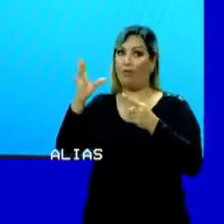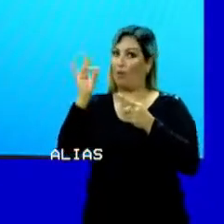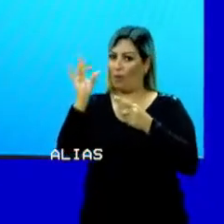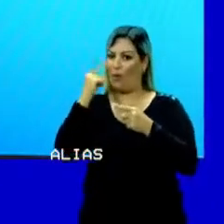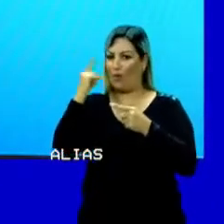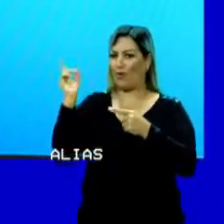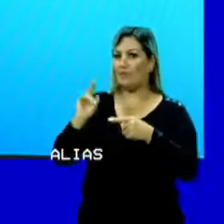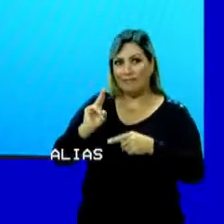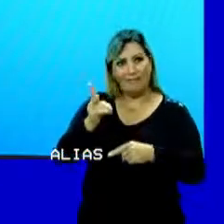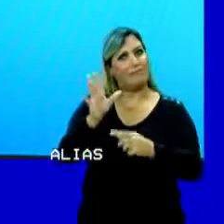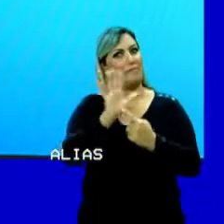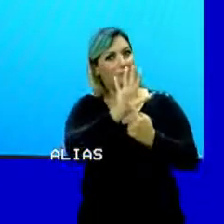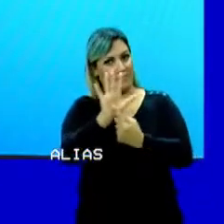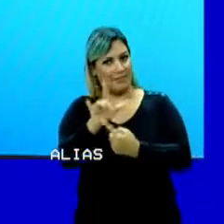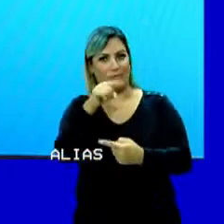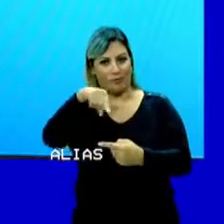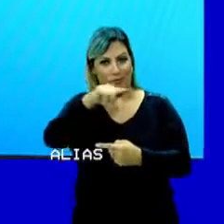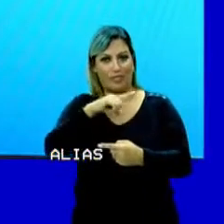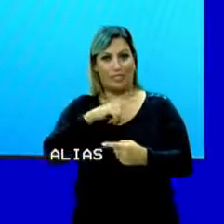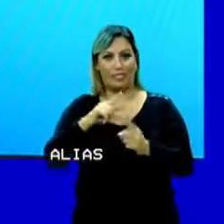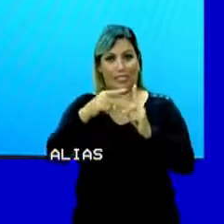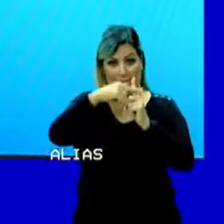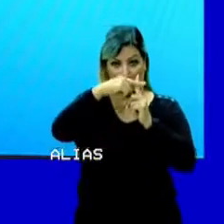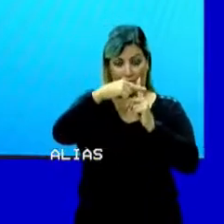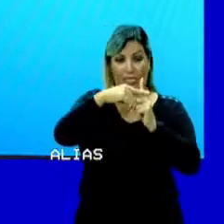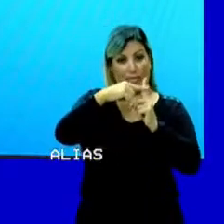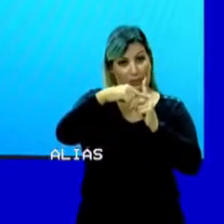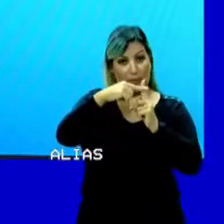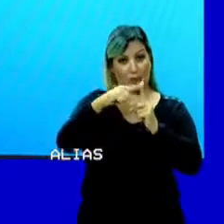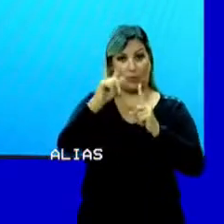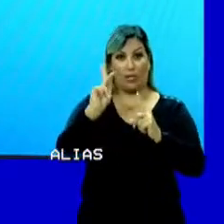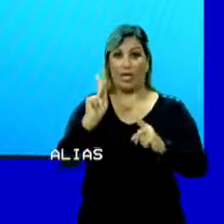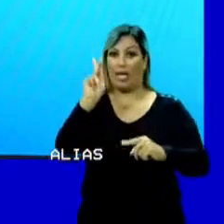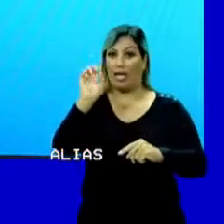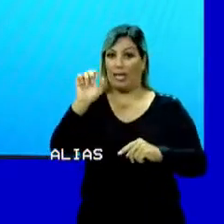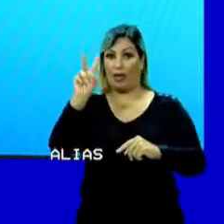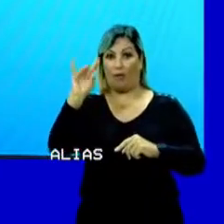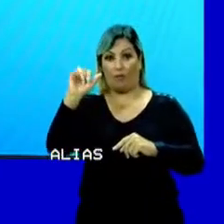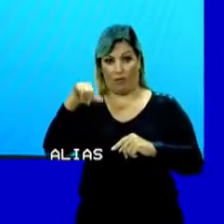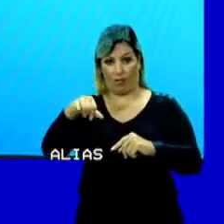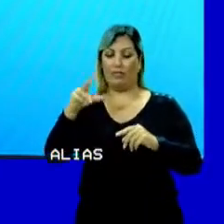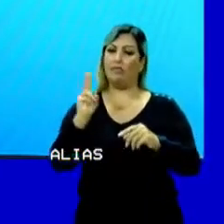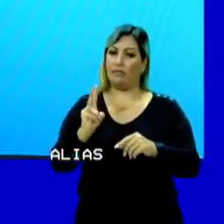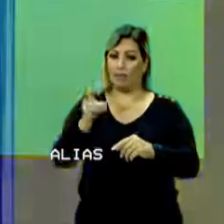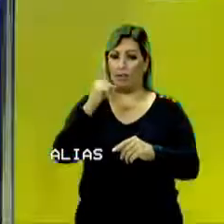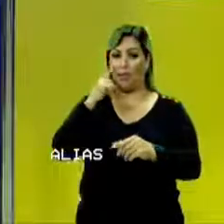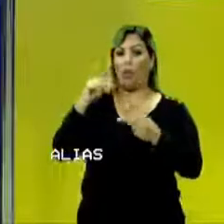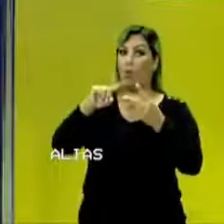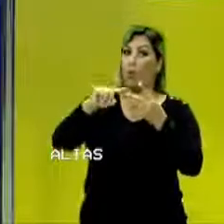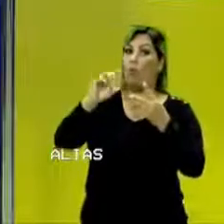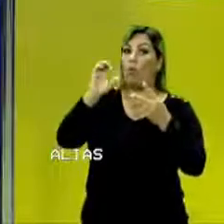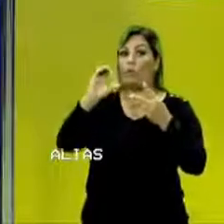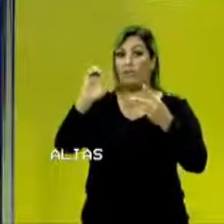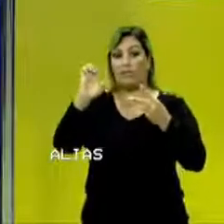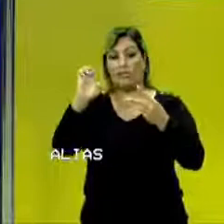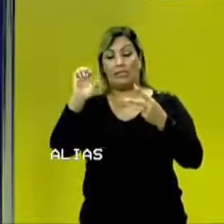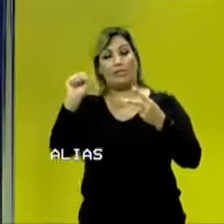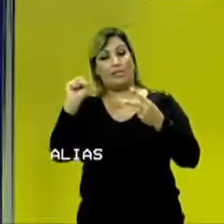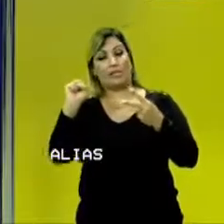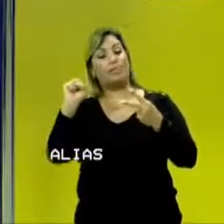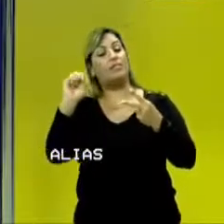vier para você em grau Celsius, para efeito de cálculos, de continhas, a gente vai somar com